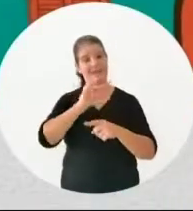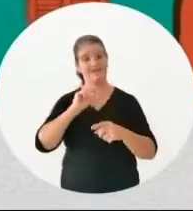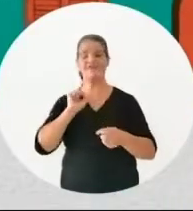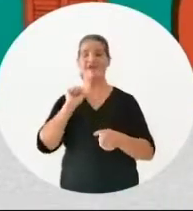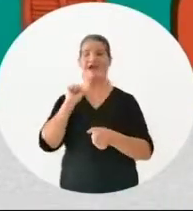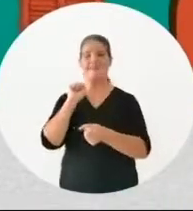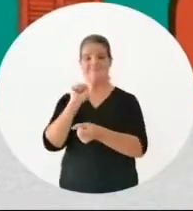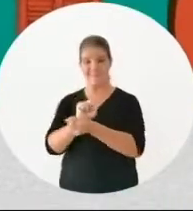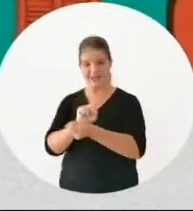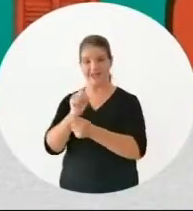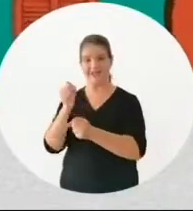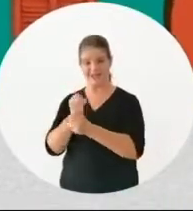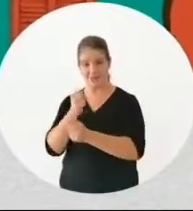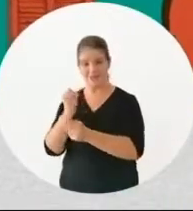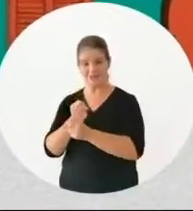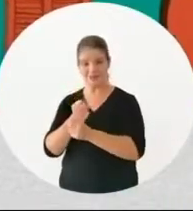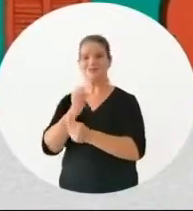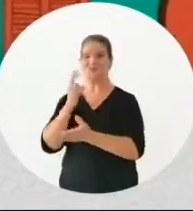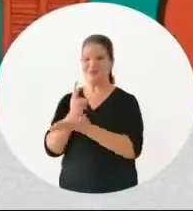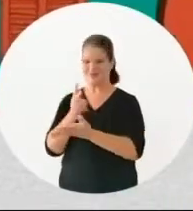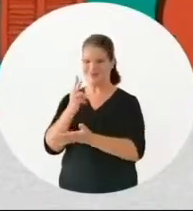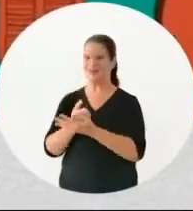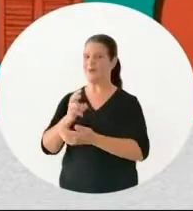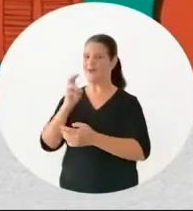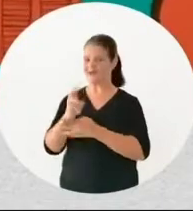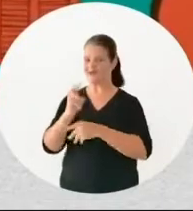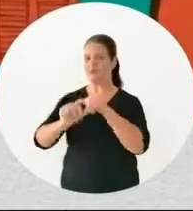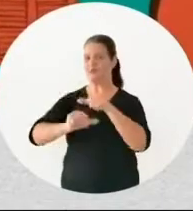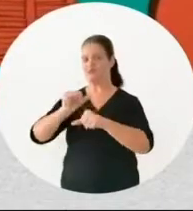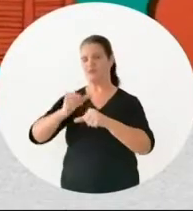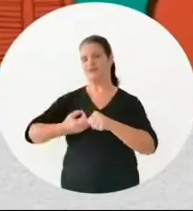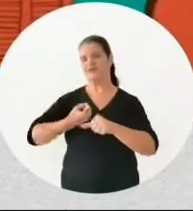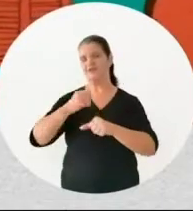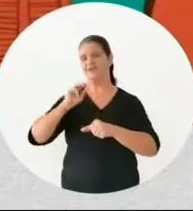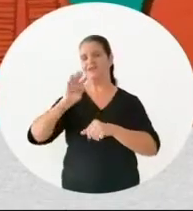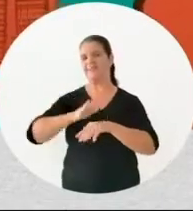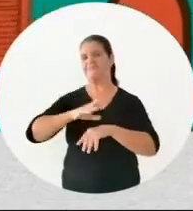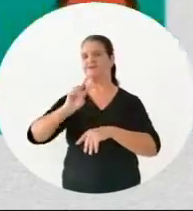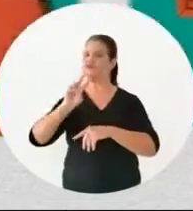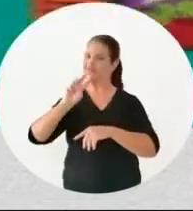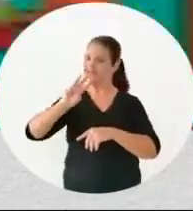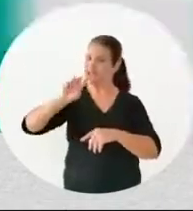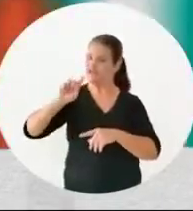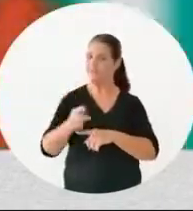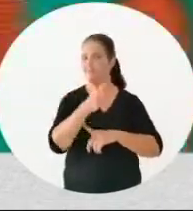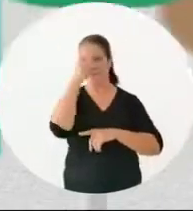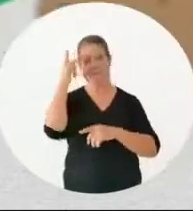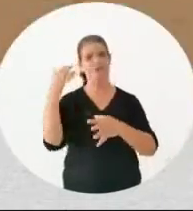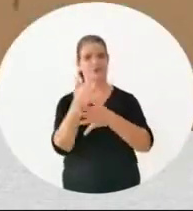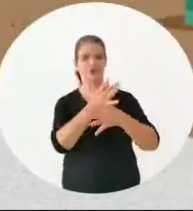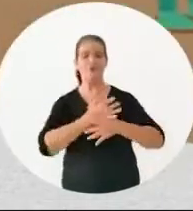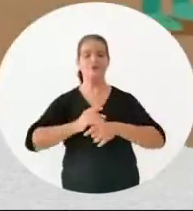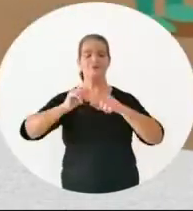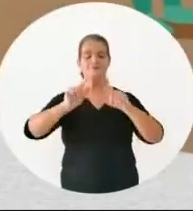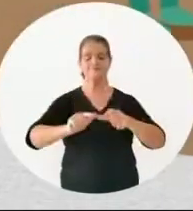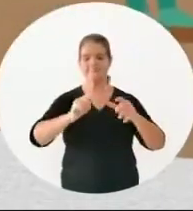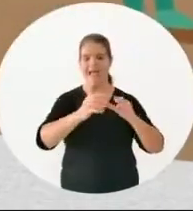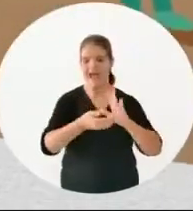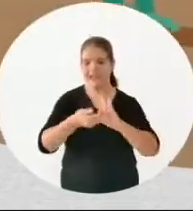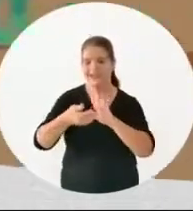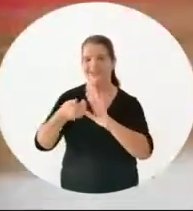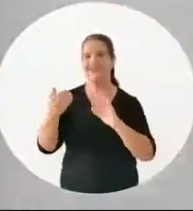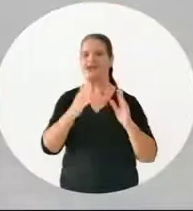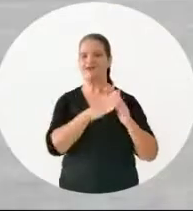Dos cinco habitacionais que estão paradas Mudando a vida de mais de 3 mil pessoas E urbanizando a área de onde forem retiradas as